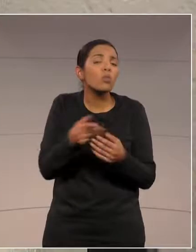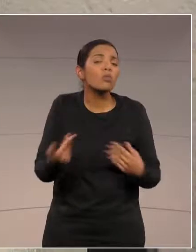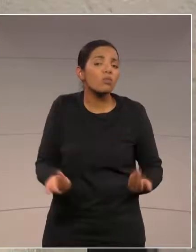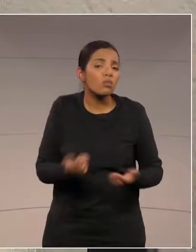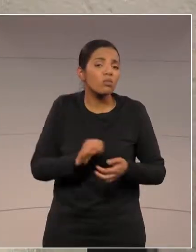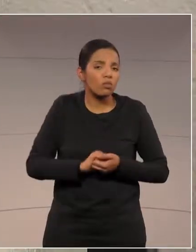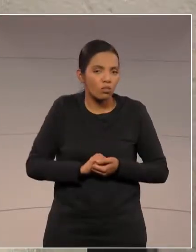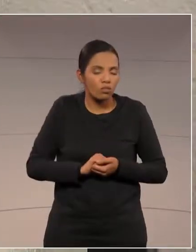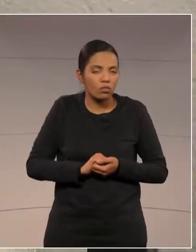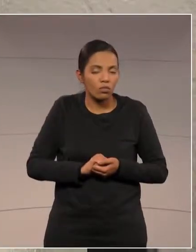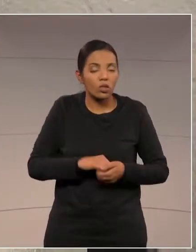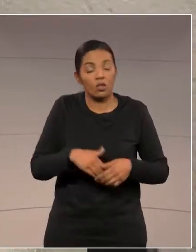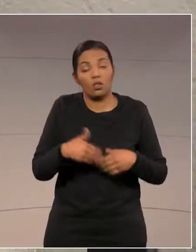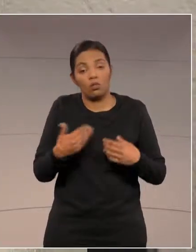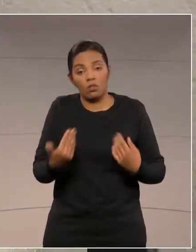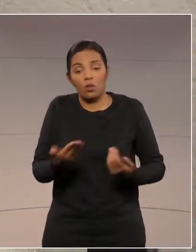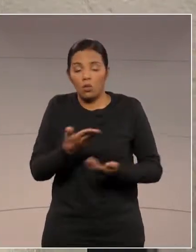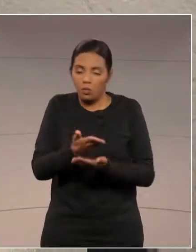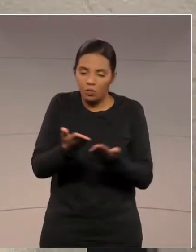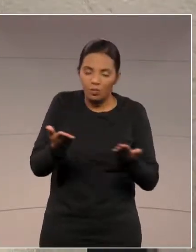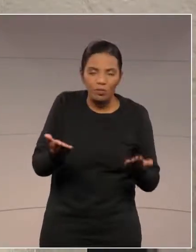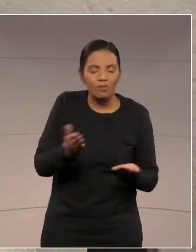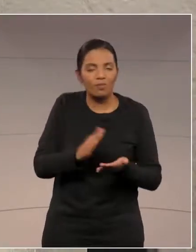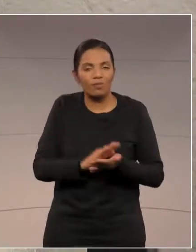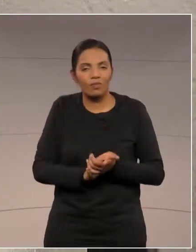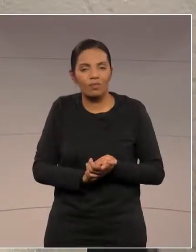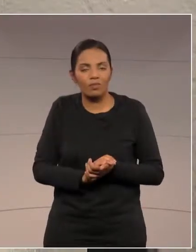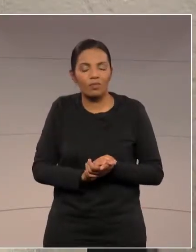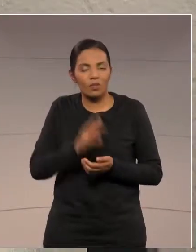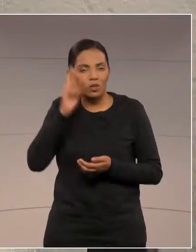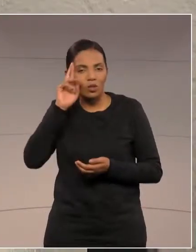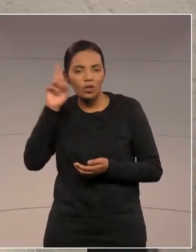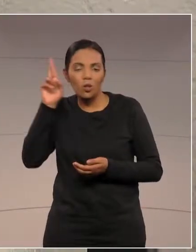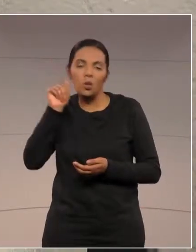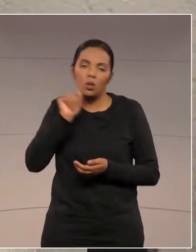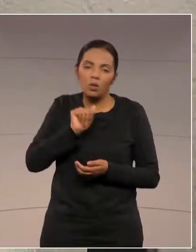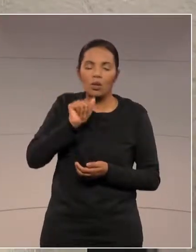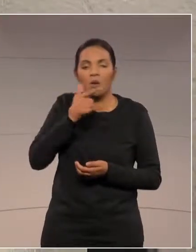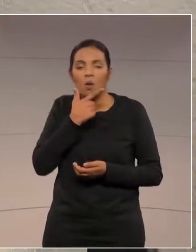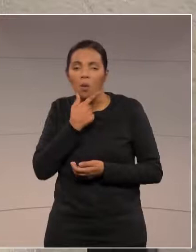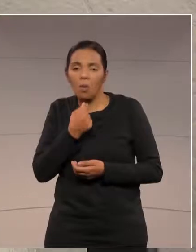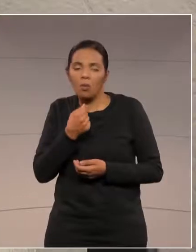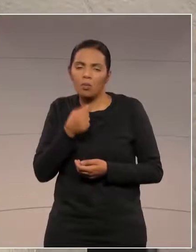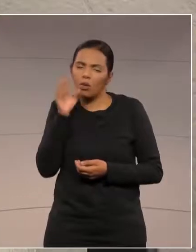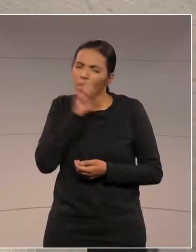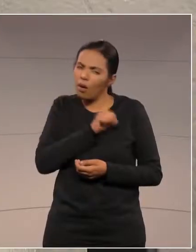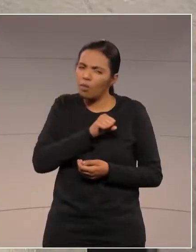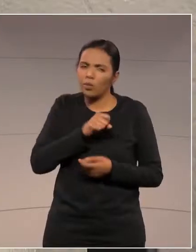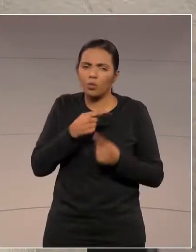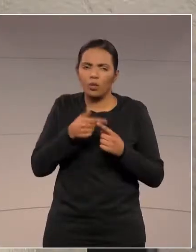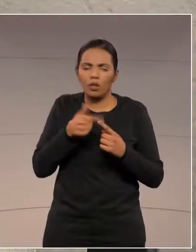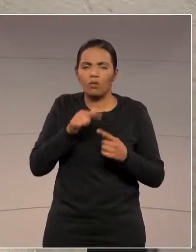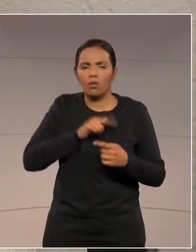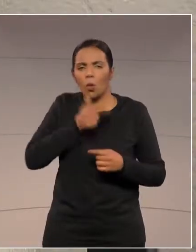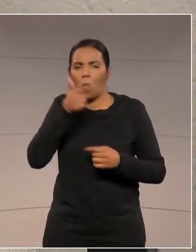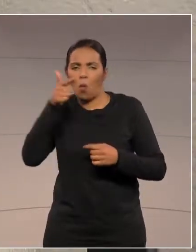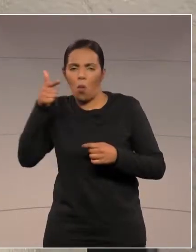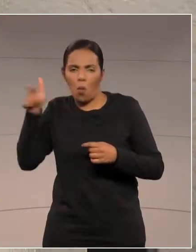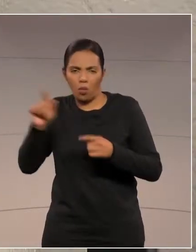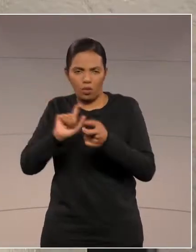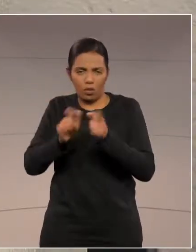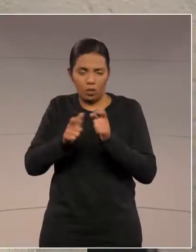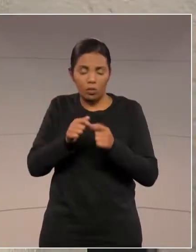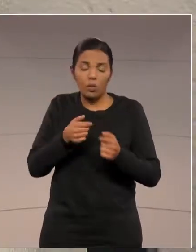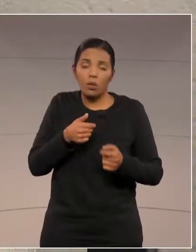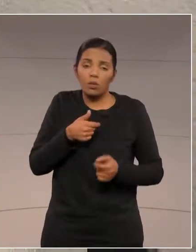Então, senhoras e senhores, de uma maneira rápida, porque nós teremos já, já outra sessão, eu deixo aqui